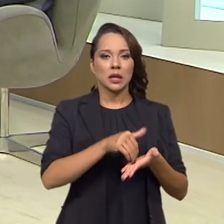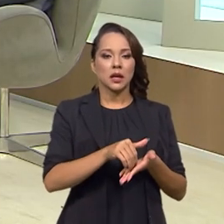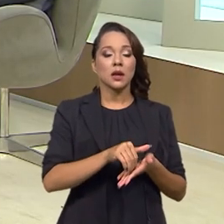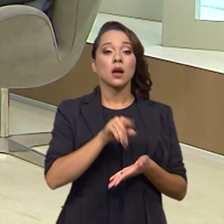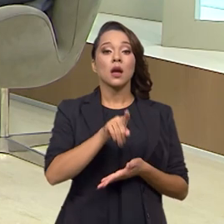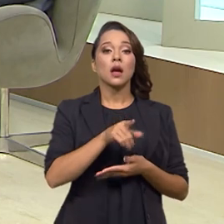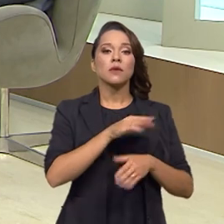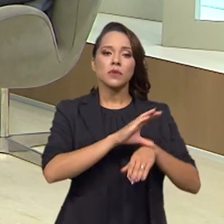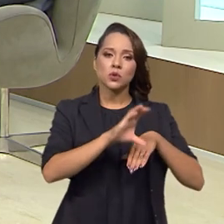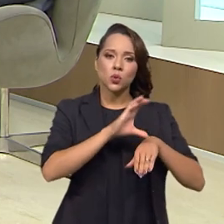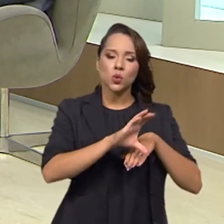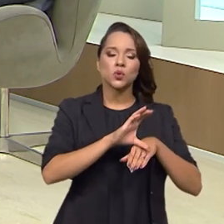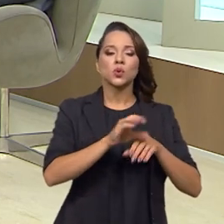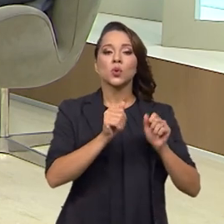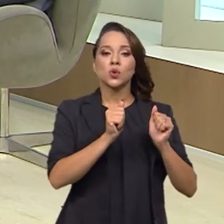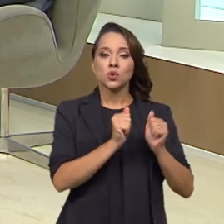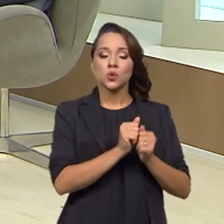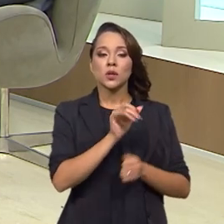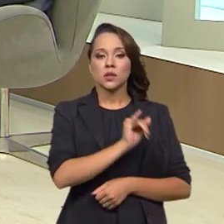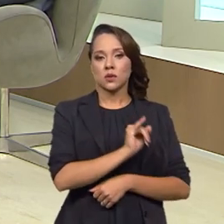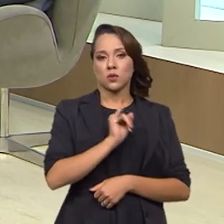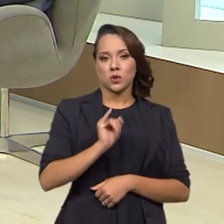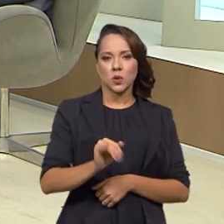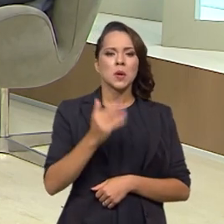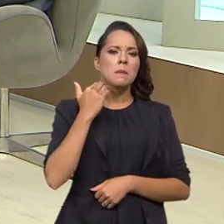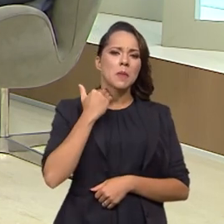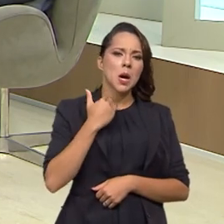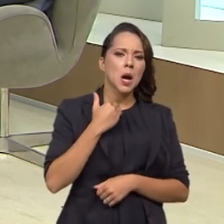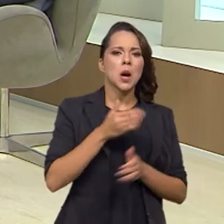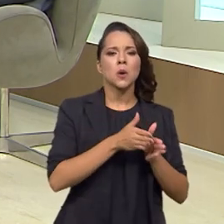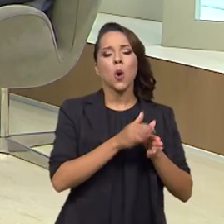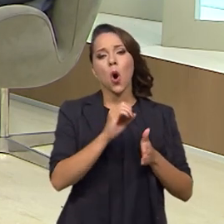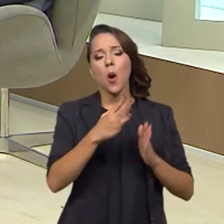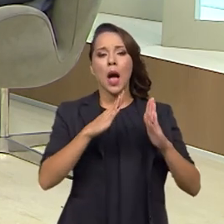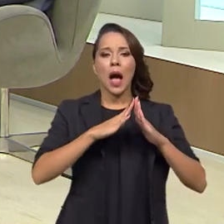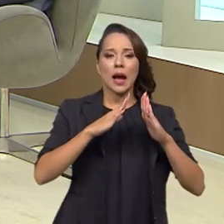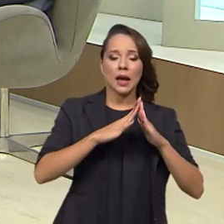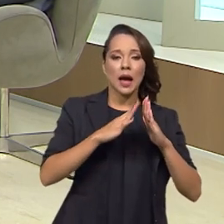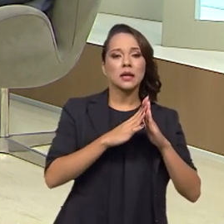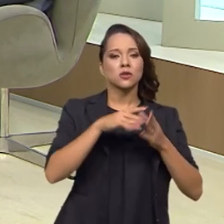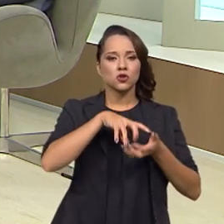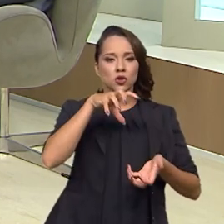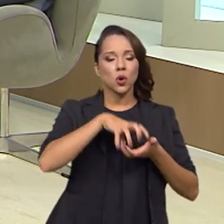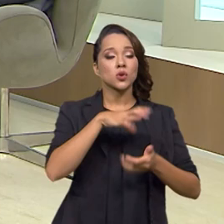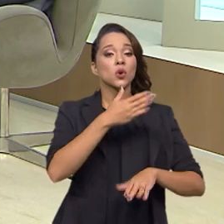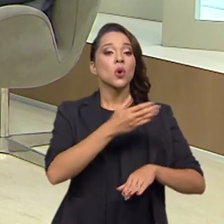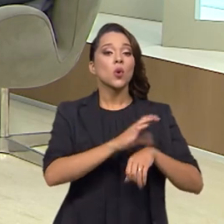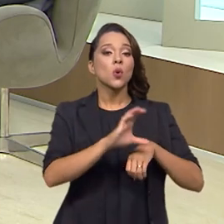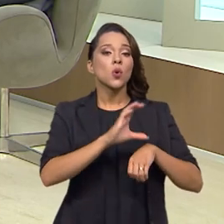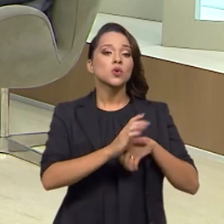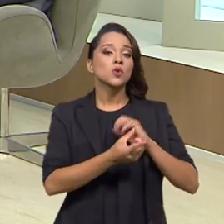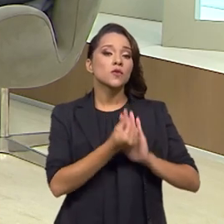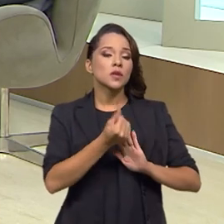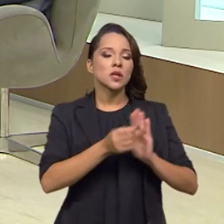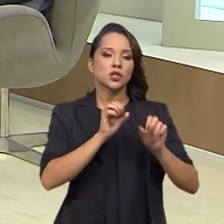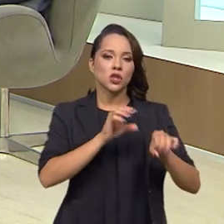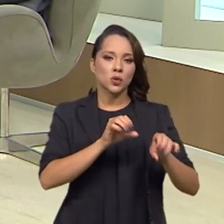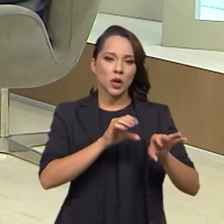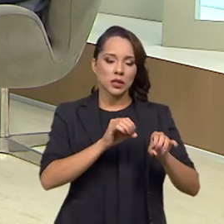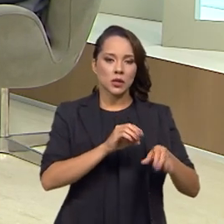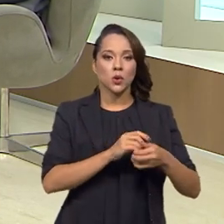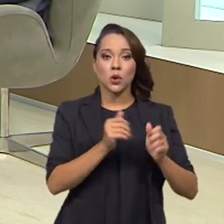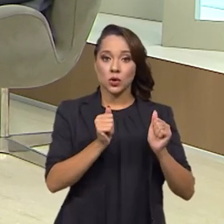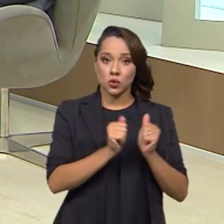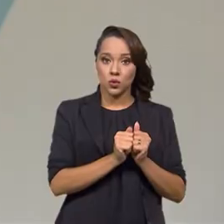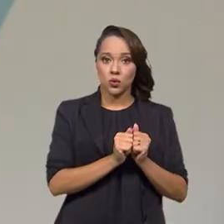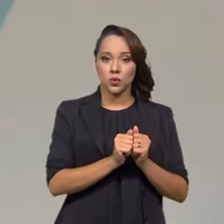ministrou cursos junto a essas instituições de longa permanência de idosos, cursos financeiros, de educação financeira